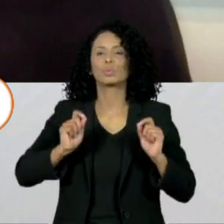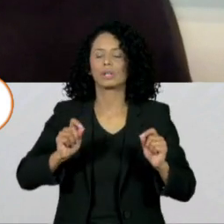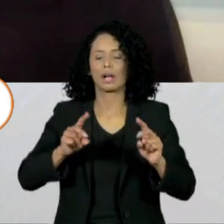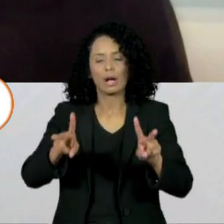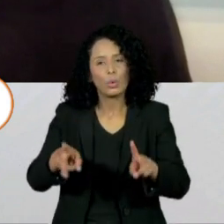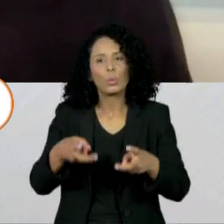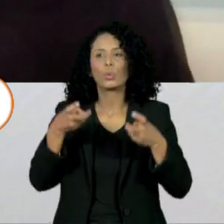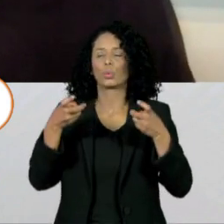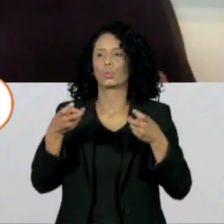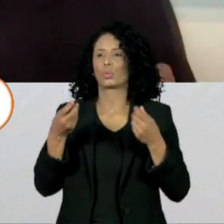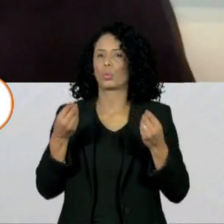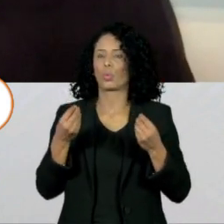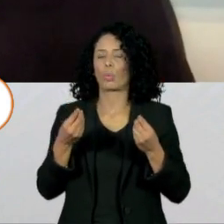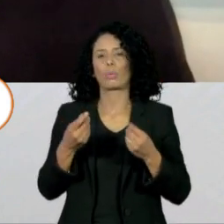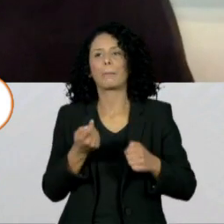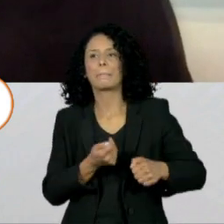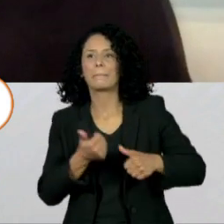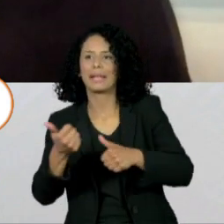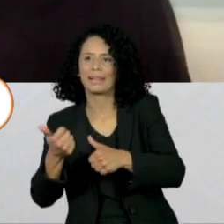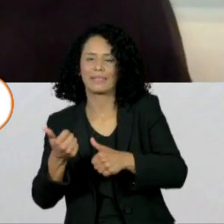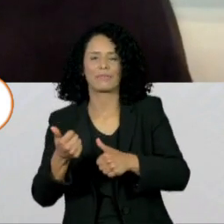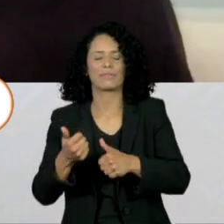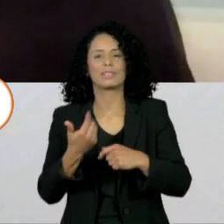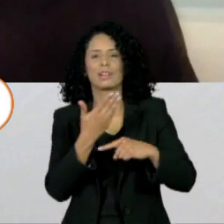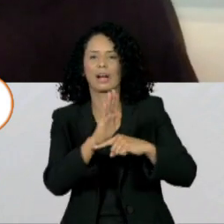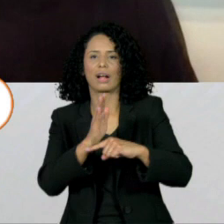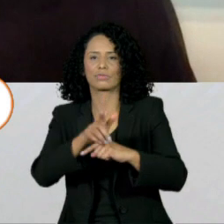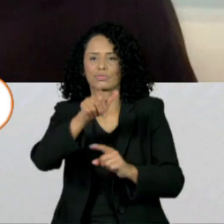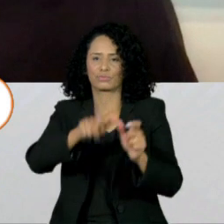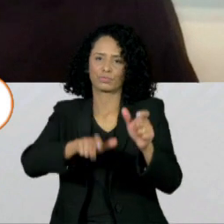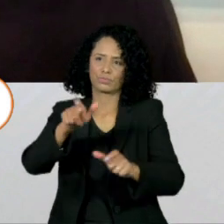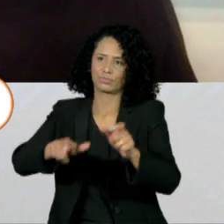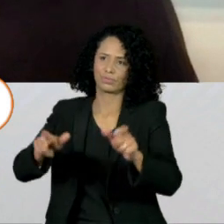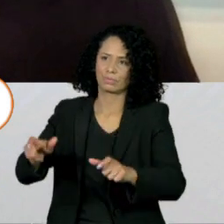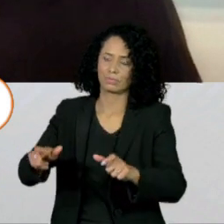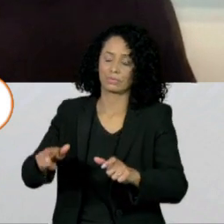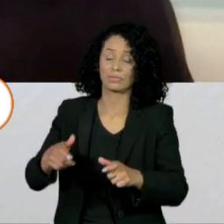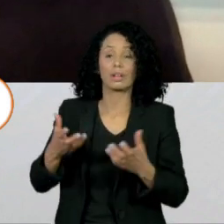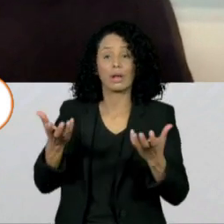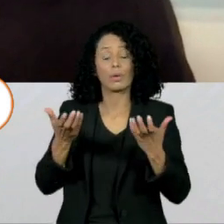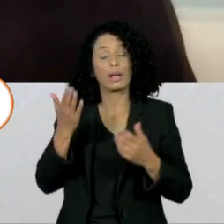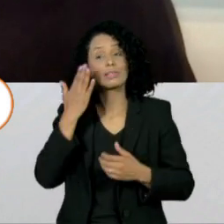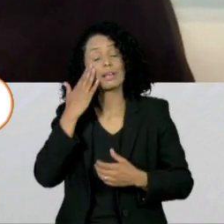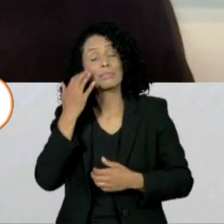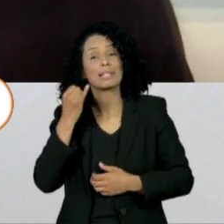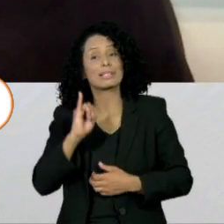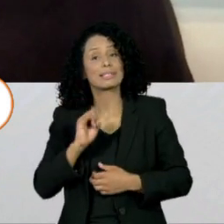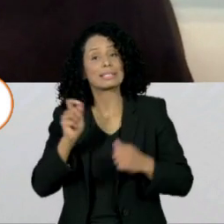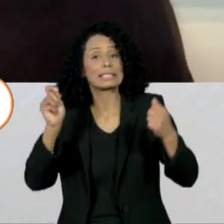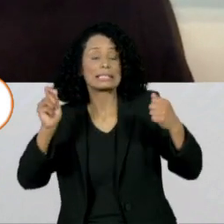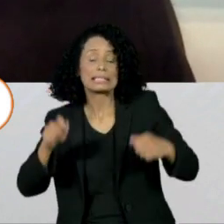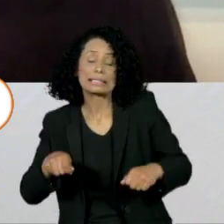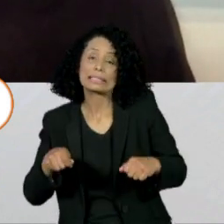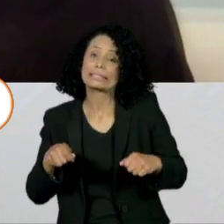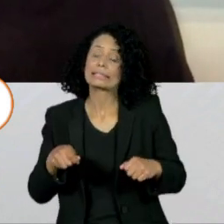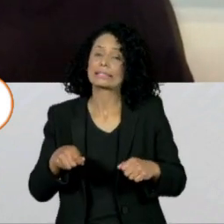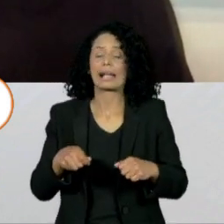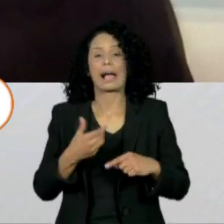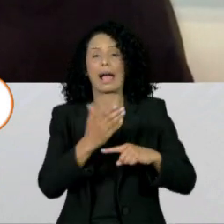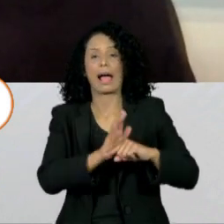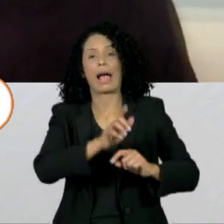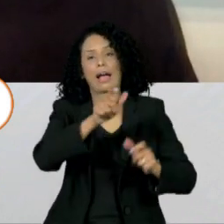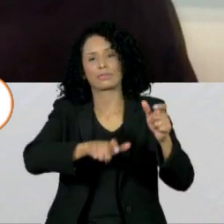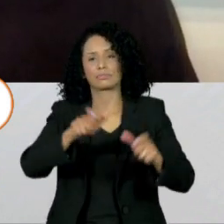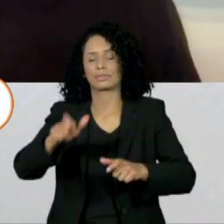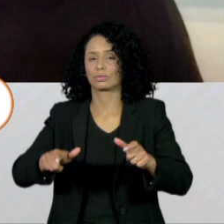de programas sociais. Essa é a falha que o governo cometeu e vamos ver se nada há tempo dele corrigir. Está muito próximo de eleição, fica difícil.